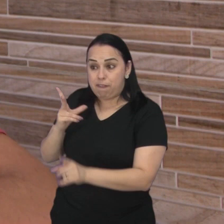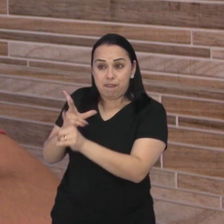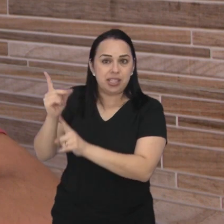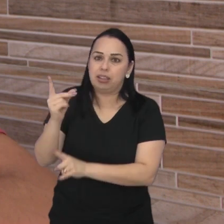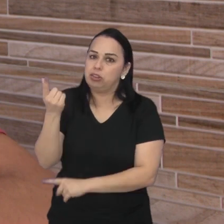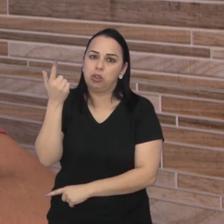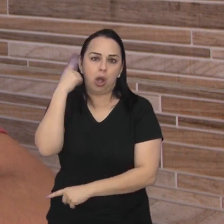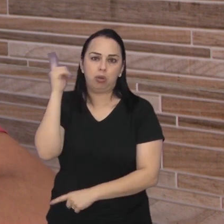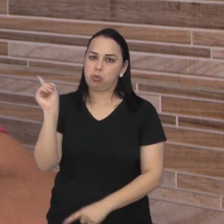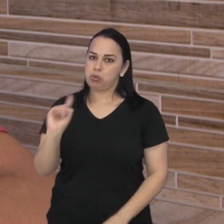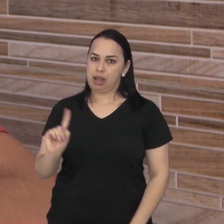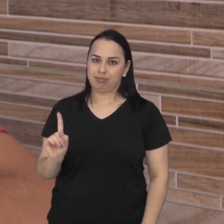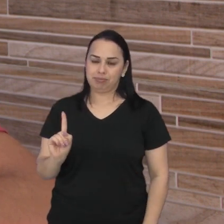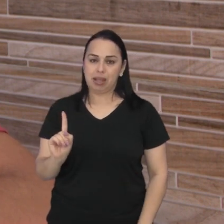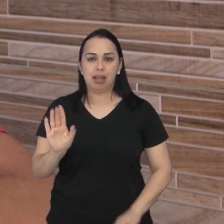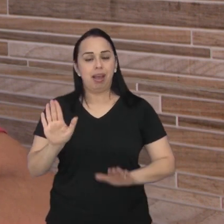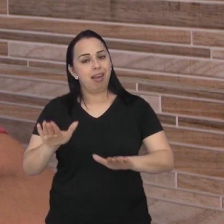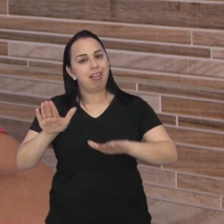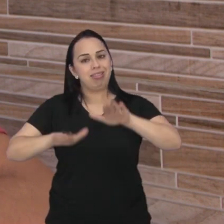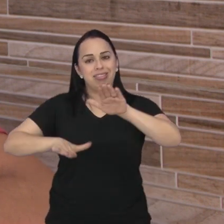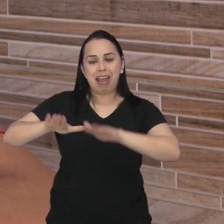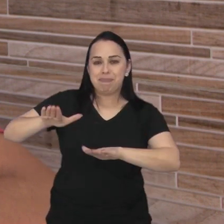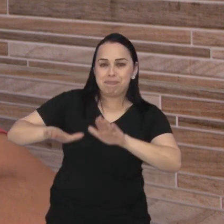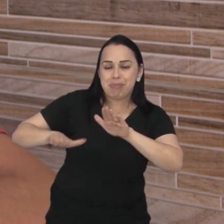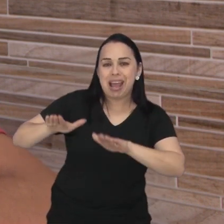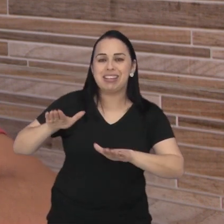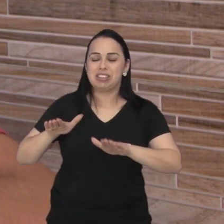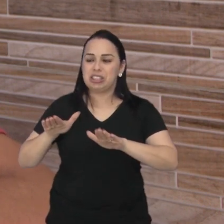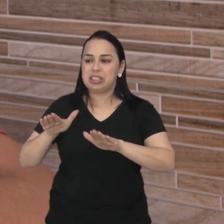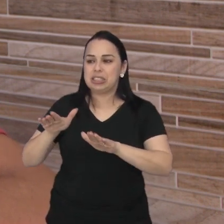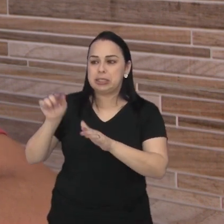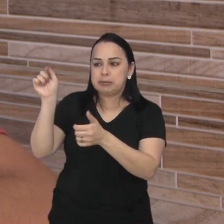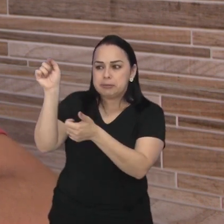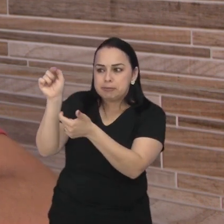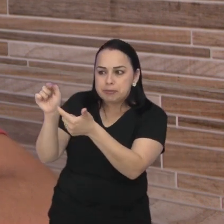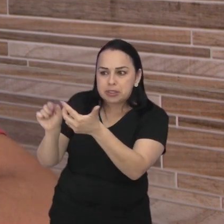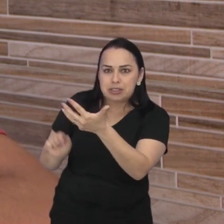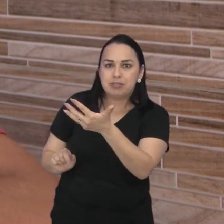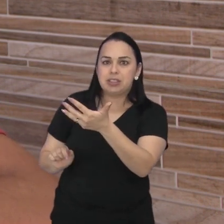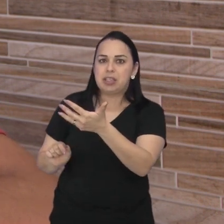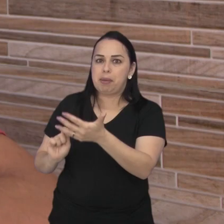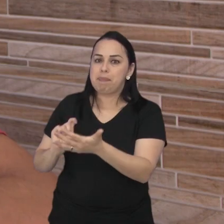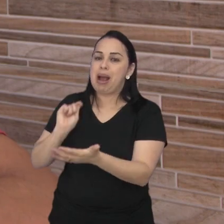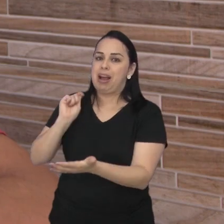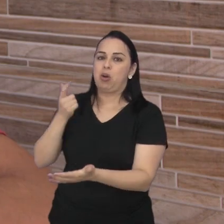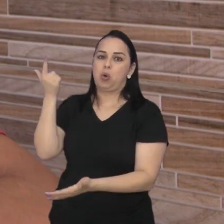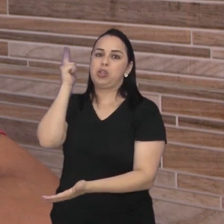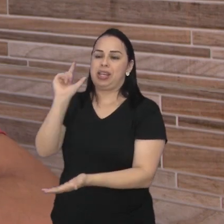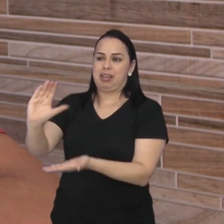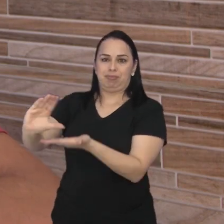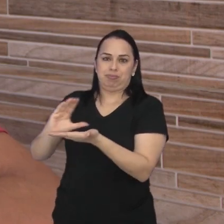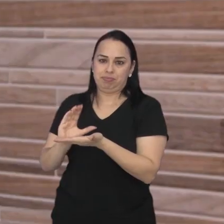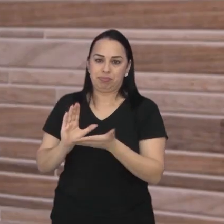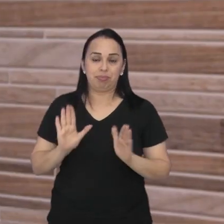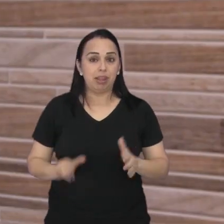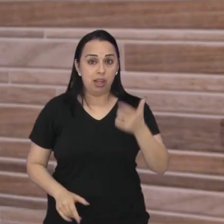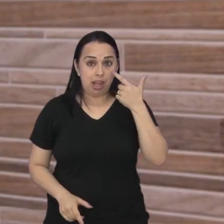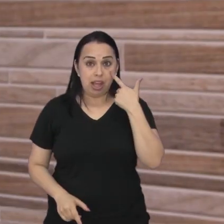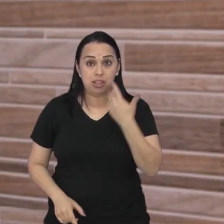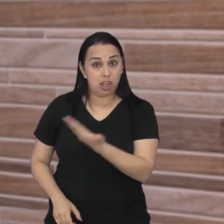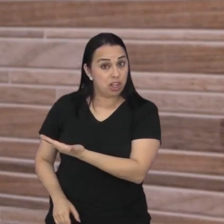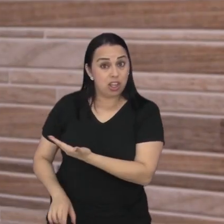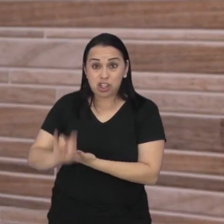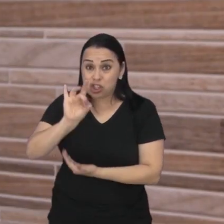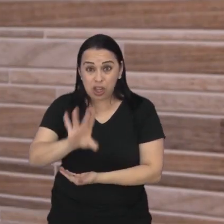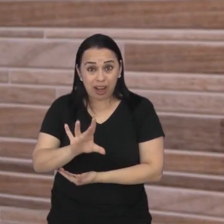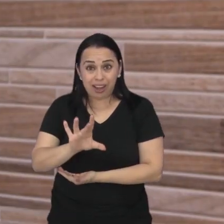certeza do ganho. Depende de muitos fatores para a gente realmente ganhar na aposta esportiva. E não é